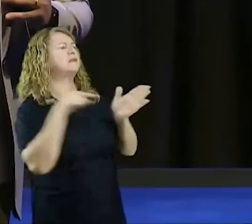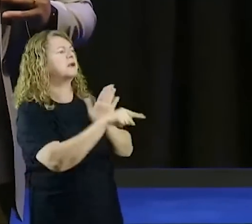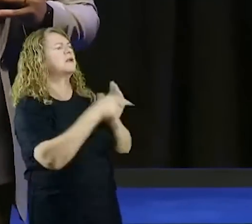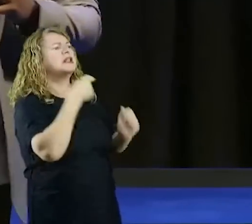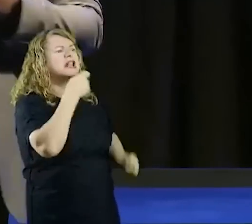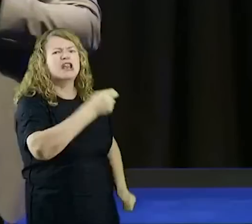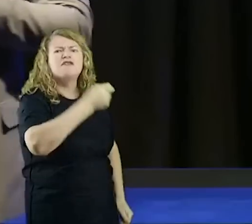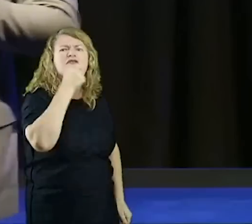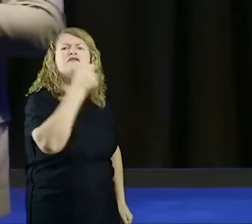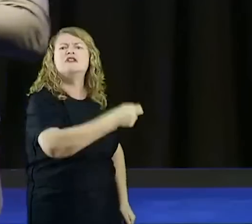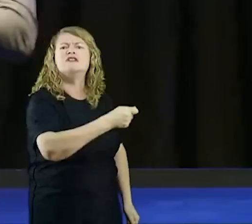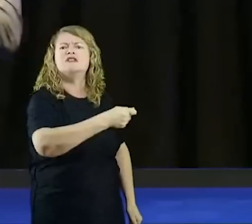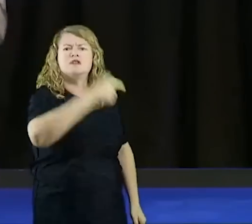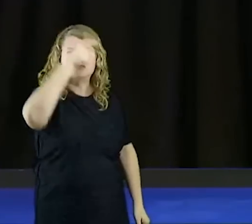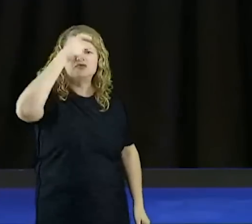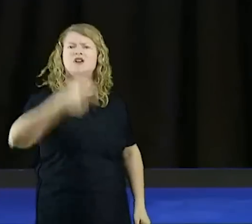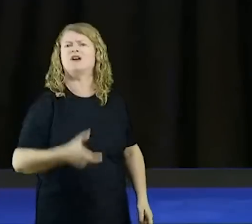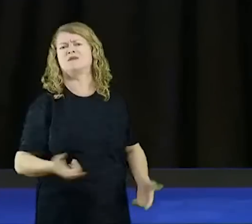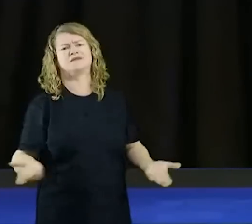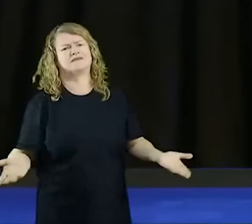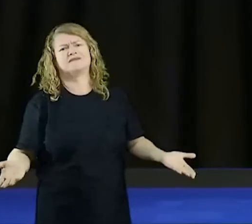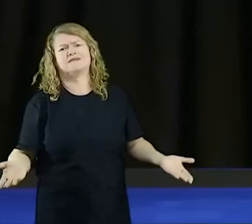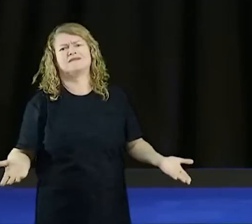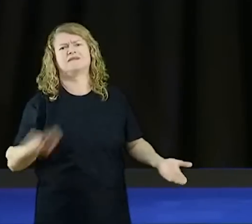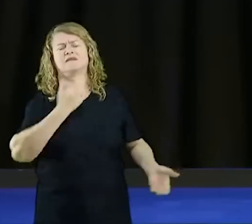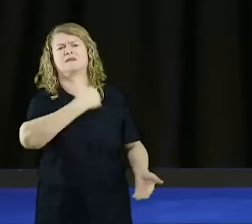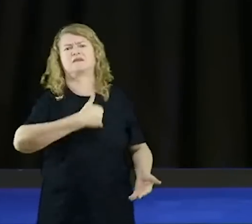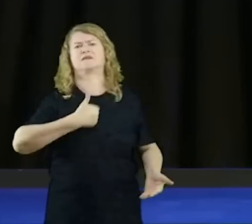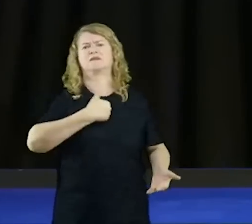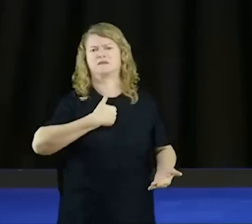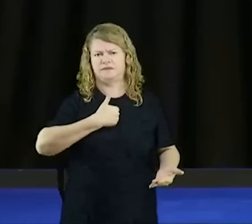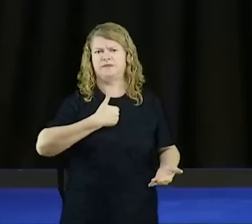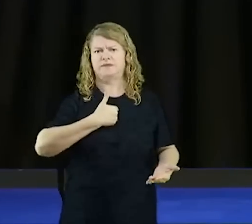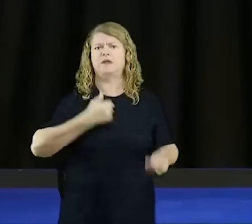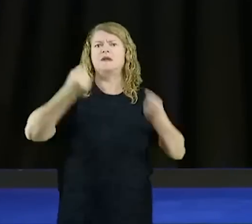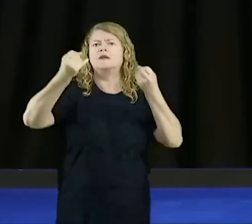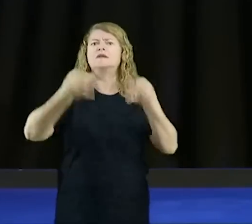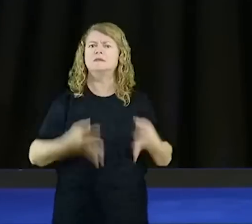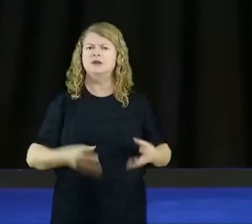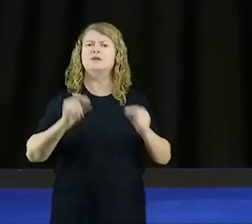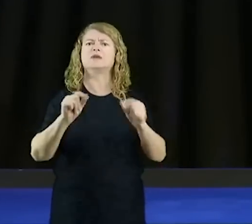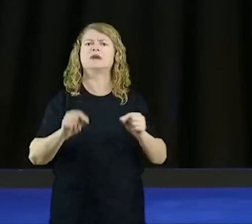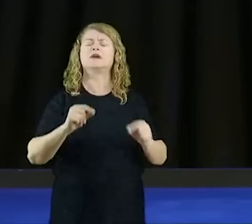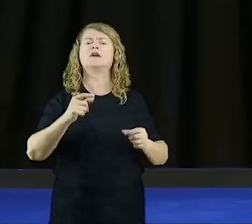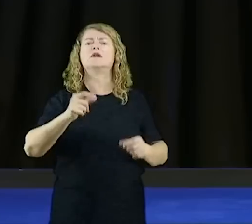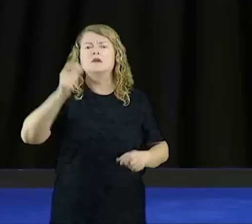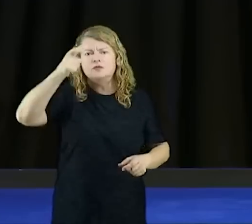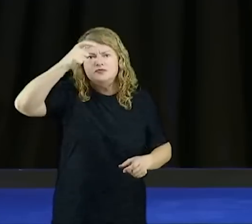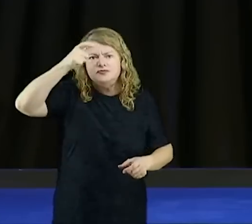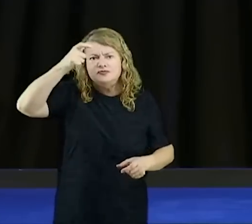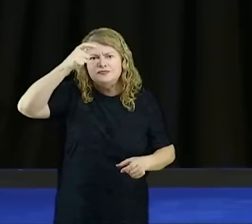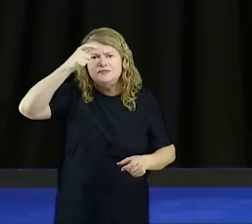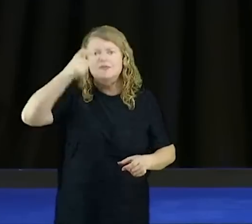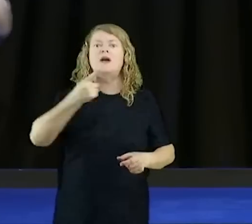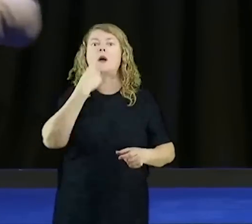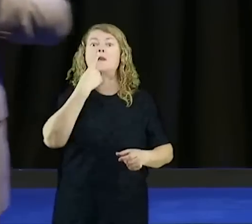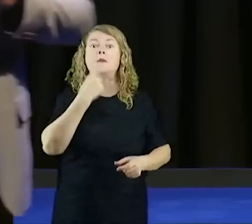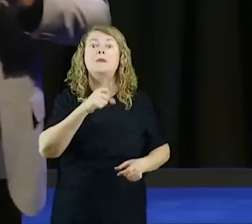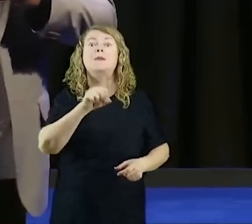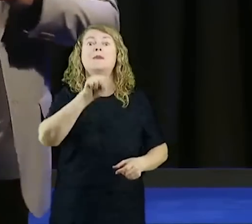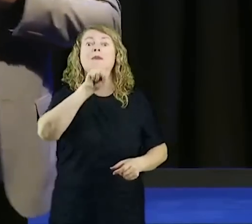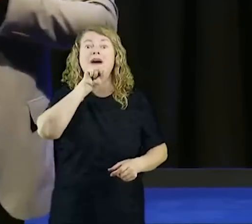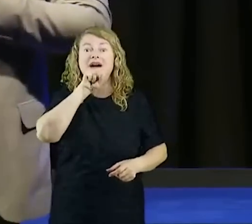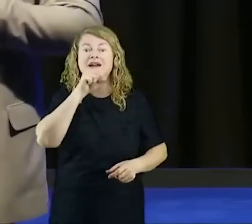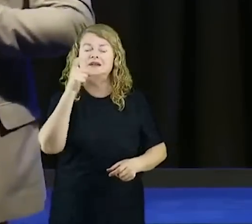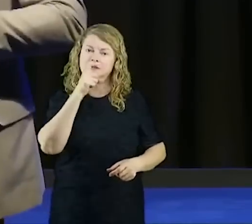44, diz que o diabo é o pai da mentira. Ele só vai contar a mentira, para quê? Para te envergonhar, a